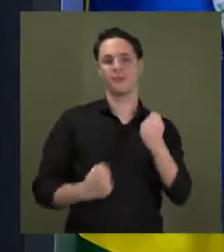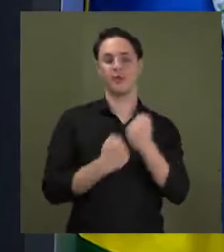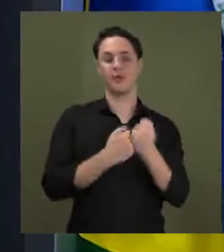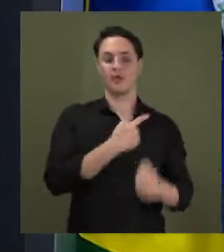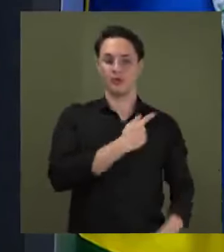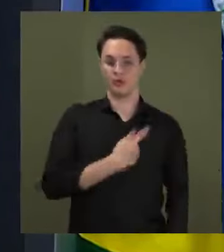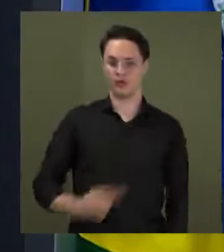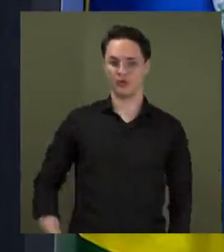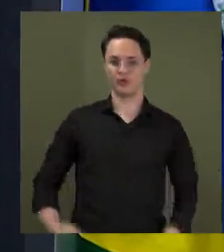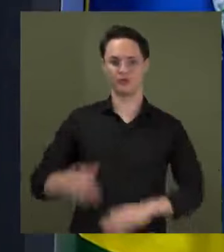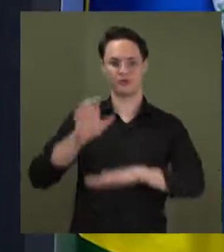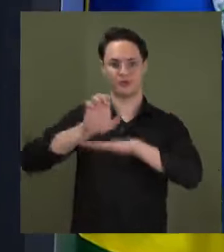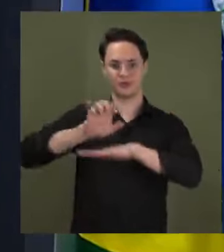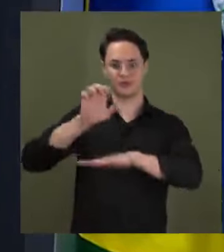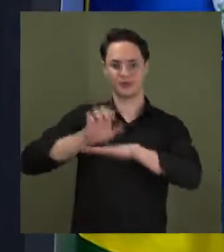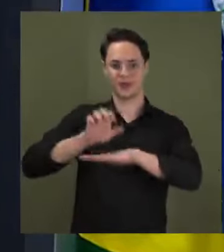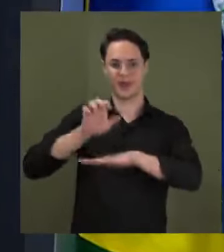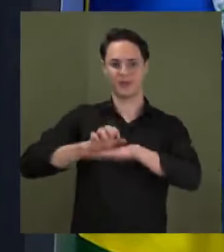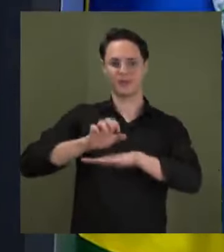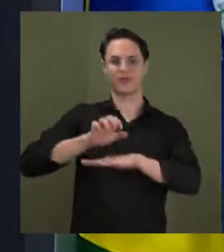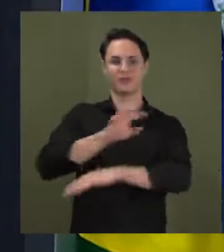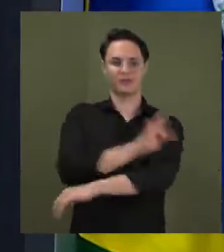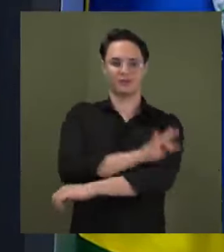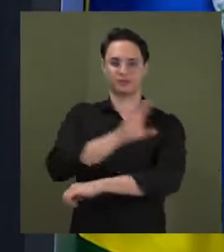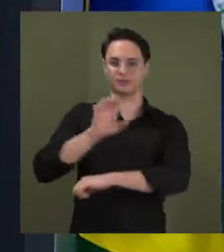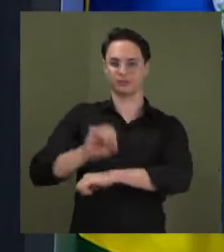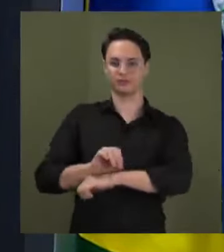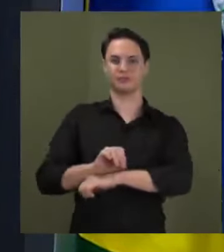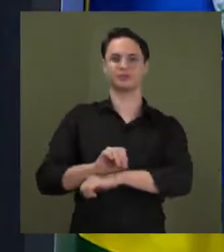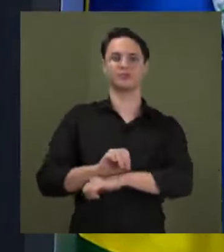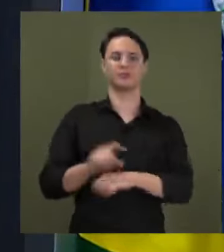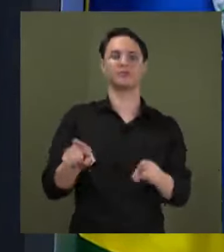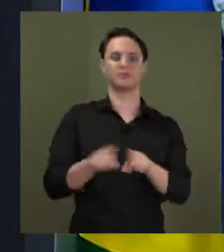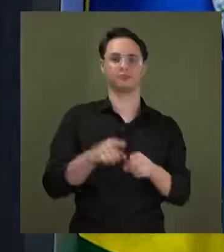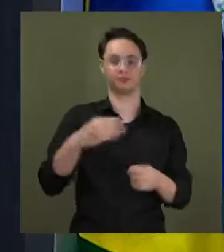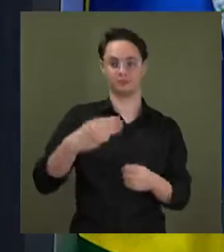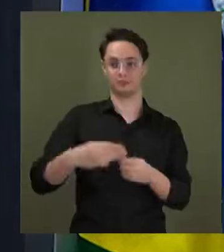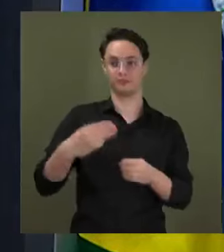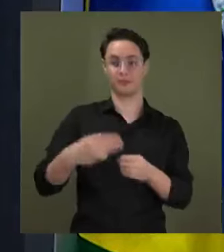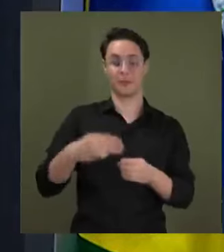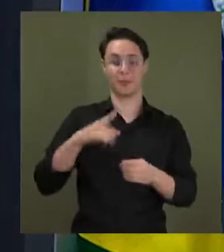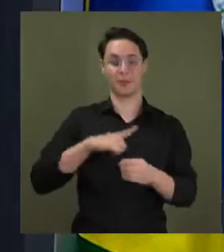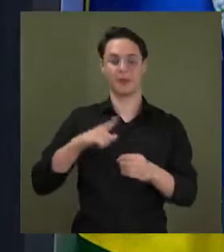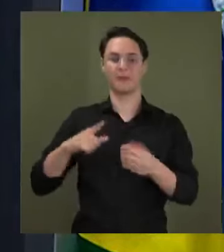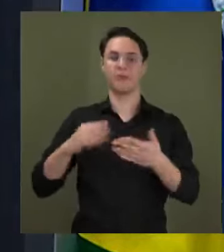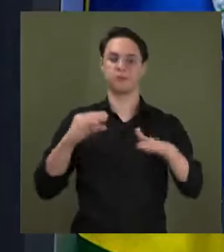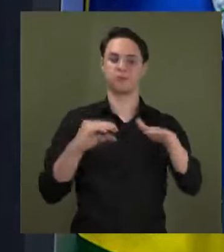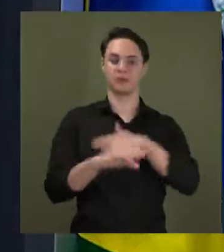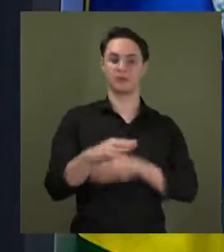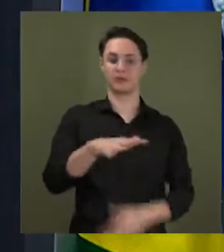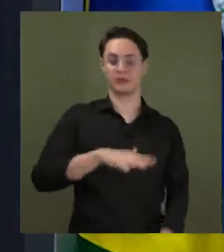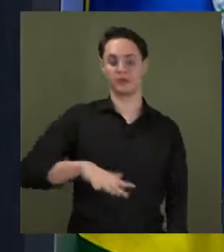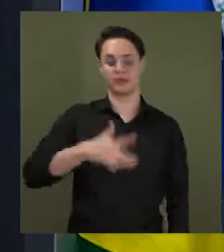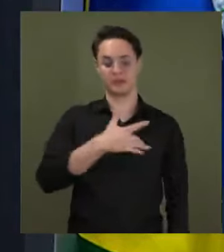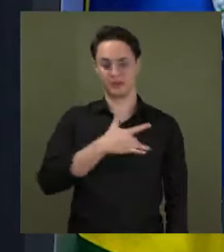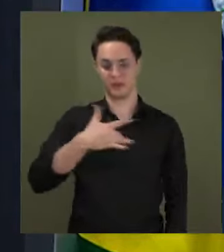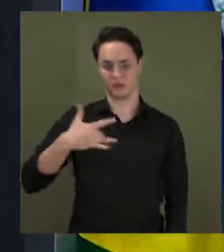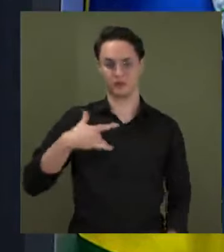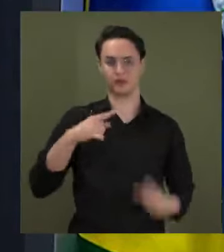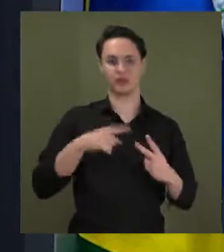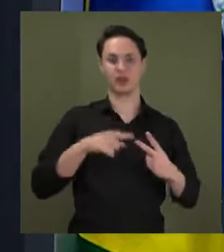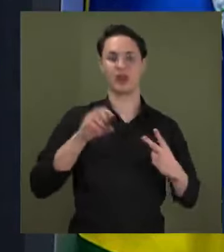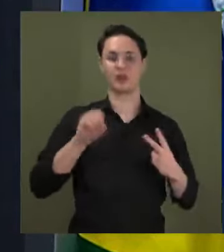do estado, de igual forma, os nossos municípios, com aporte na área da saúde, da educação,